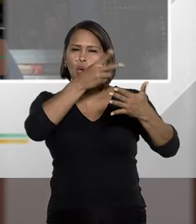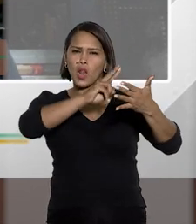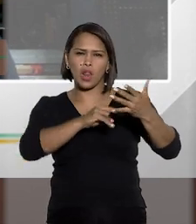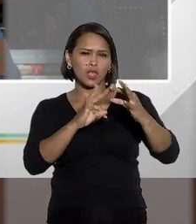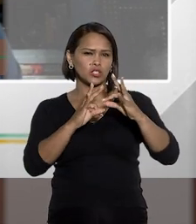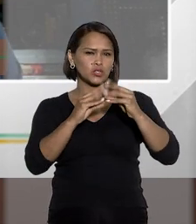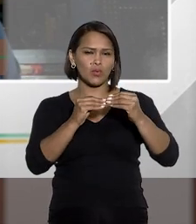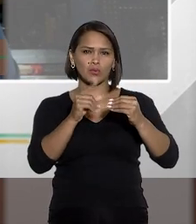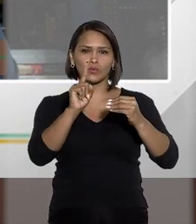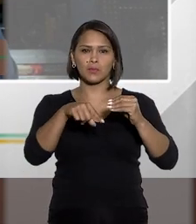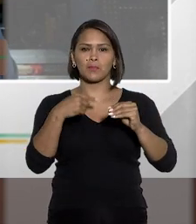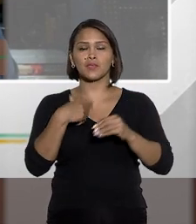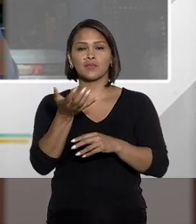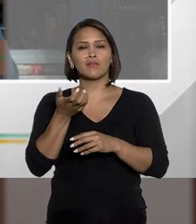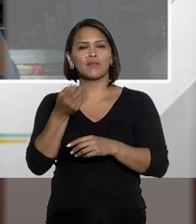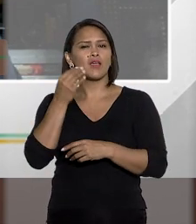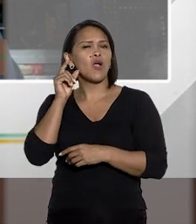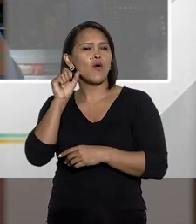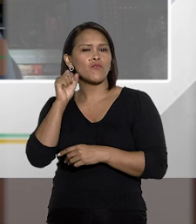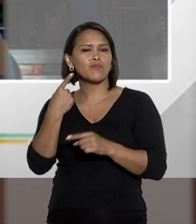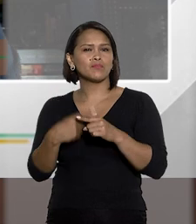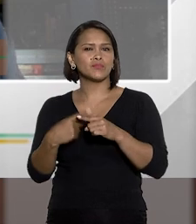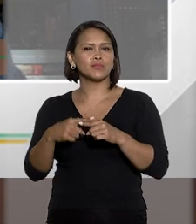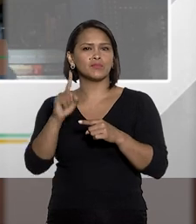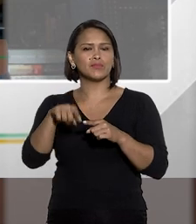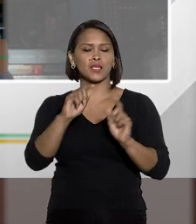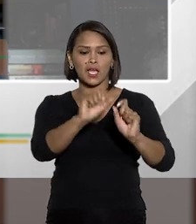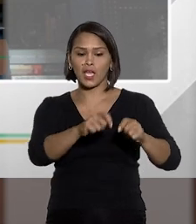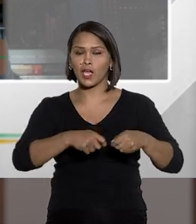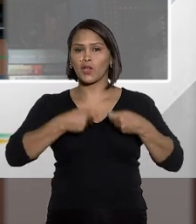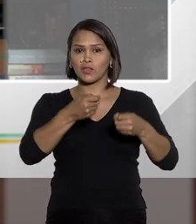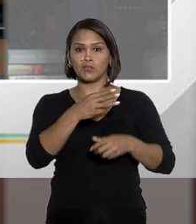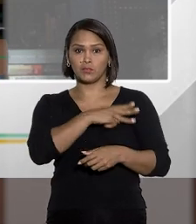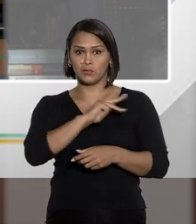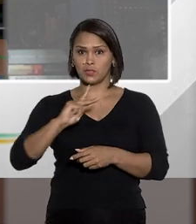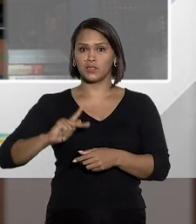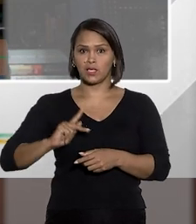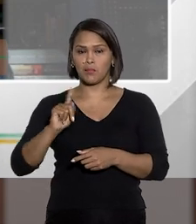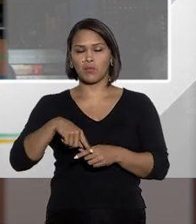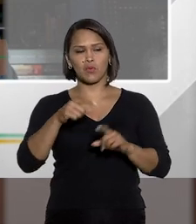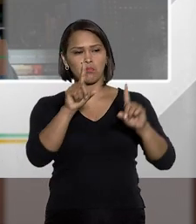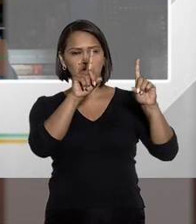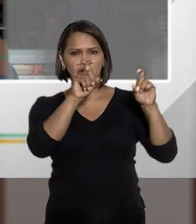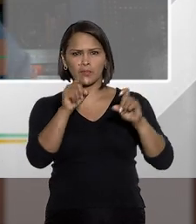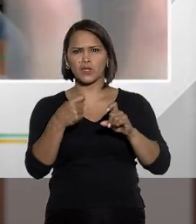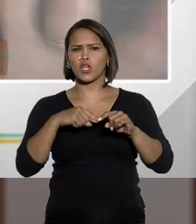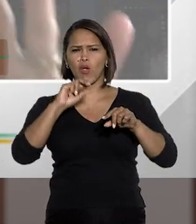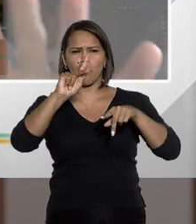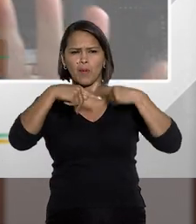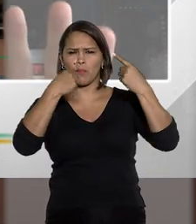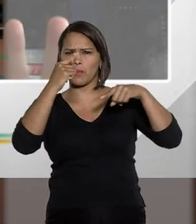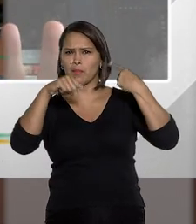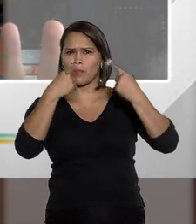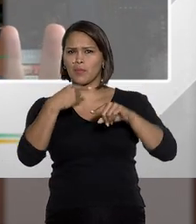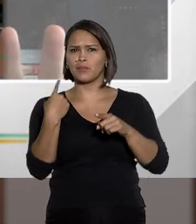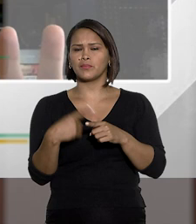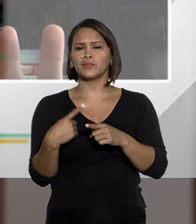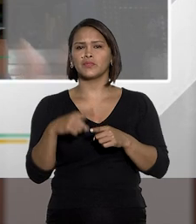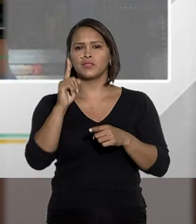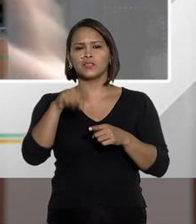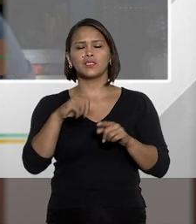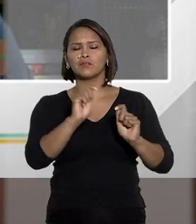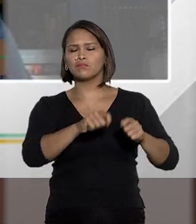inteiro, mas eu queria ouvir o Renato, porque eu defendi, inclusive, no Ministério Público, uma questão e fui muito criticado.